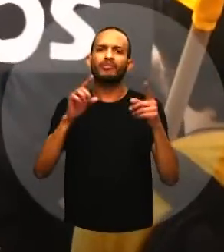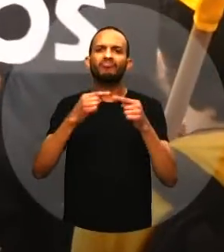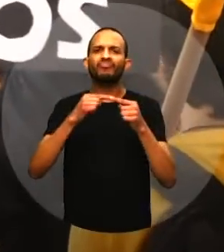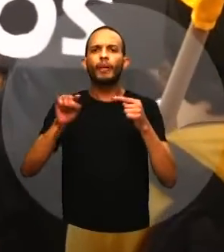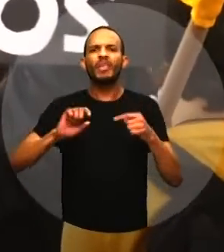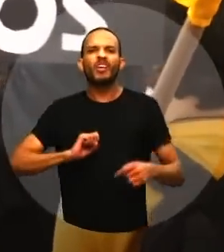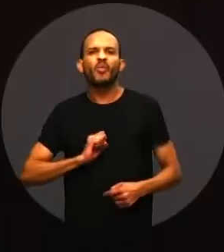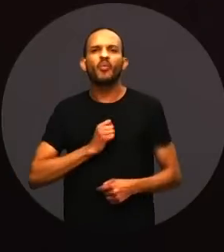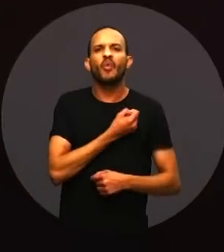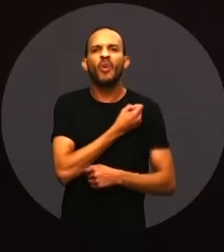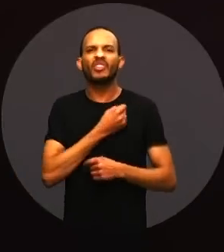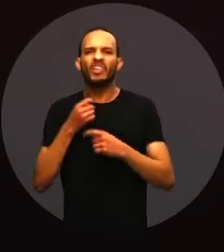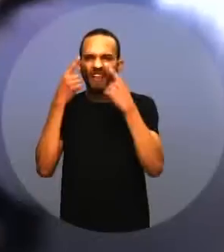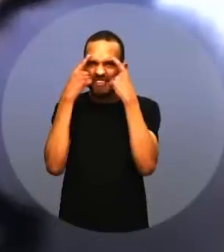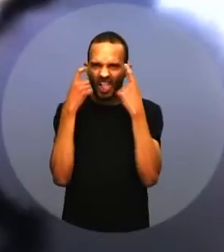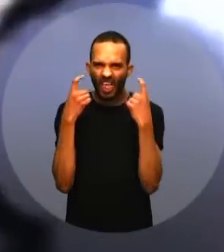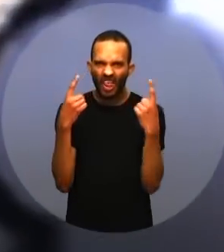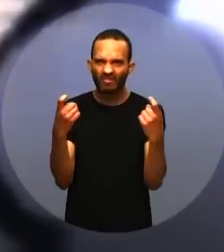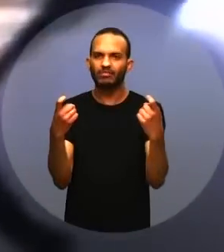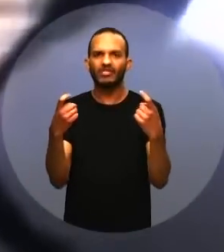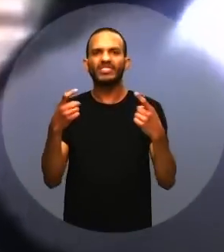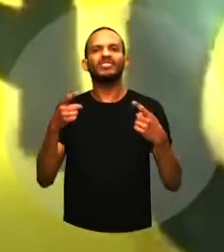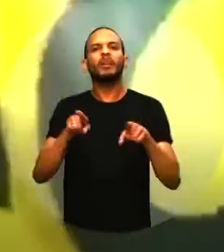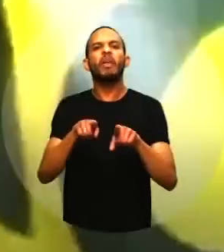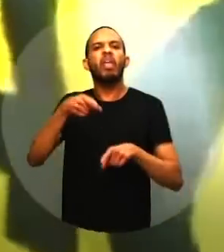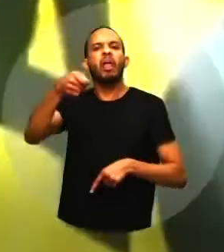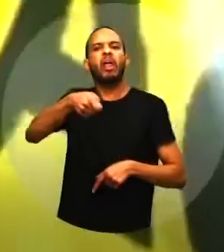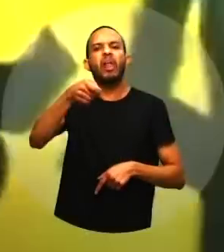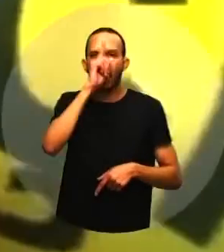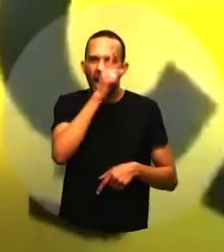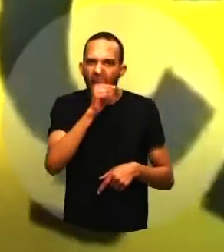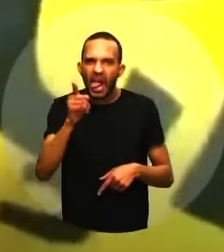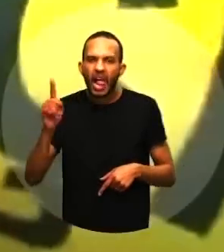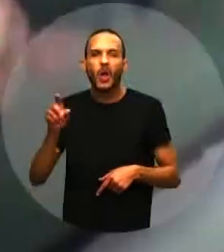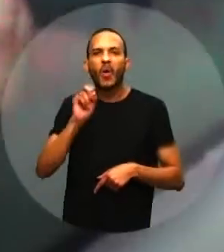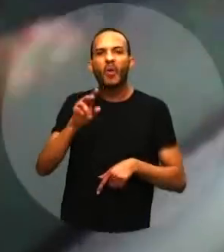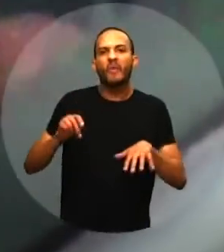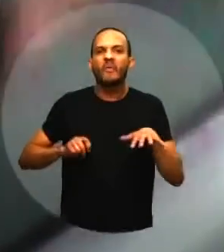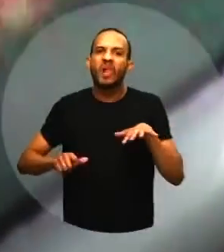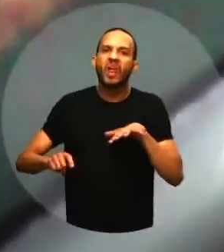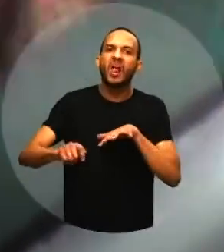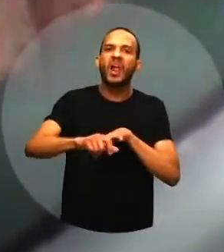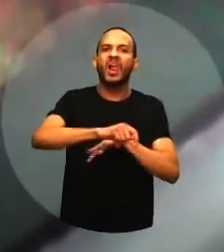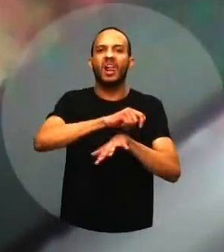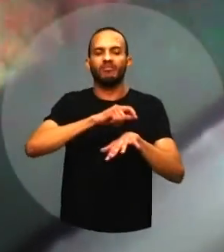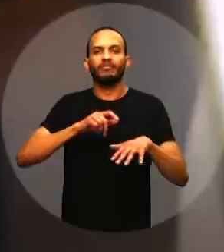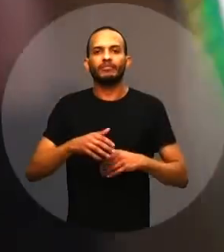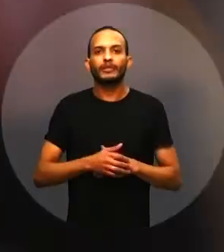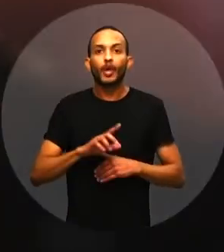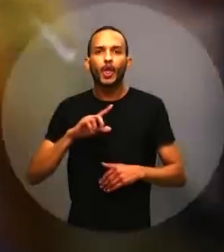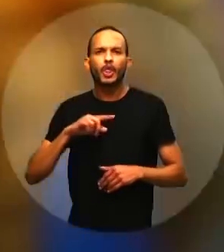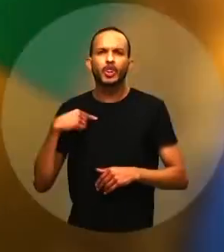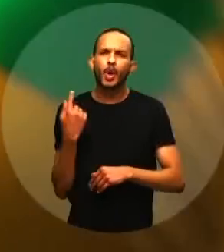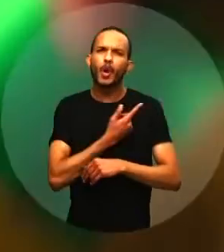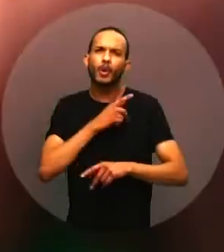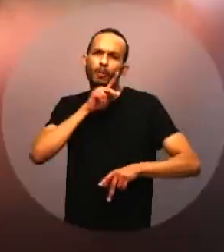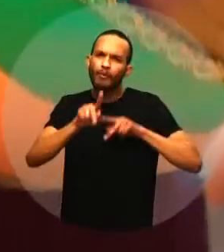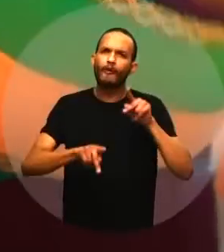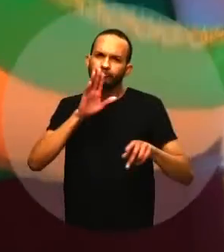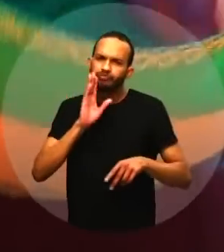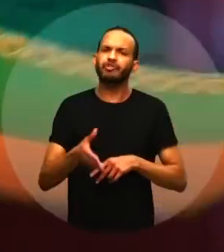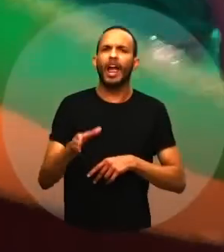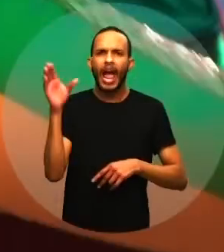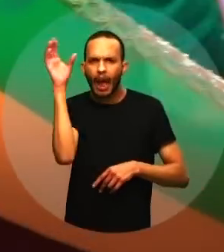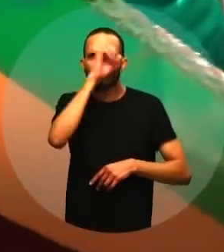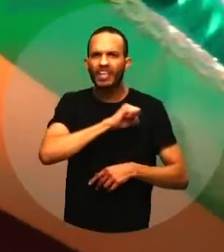não combina com ódio e violência Nem autoritarismo ou fake news Nosso povo